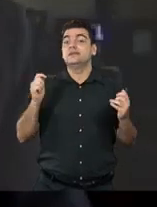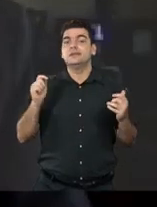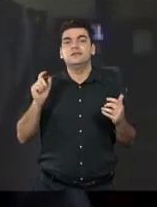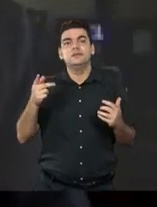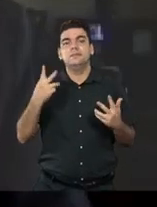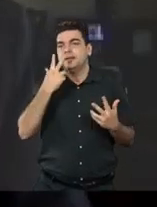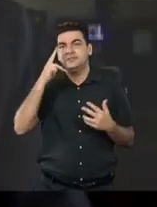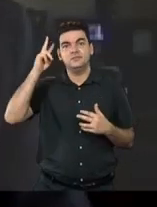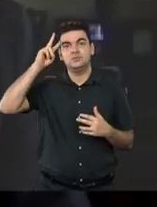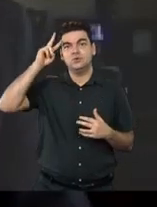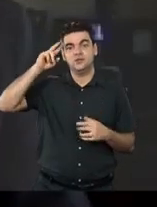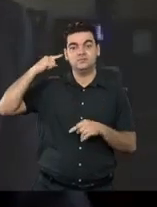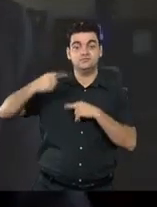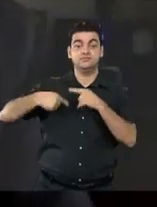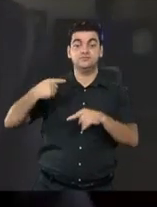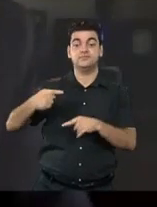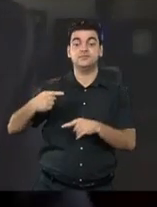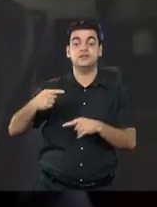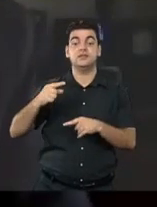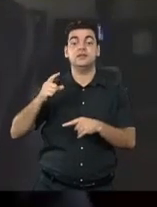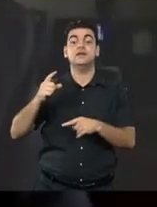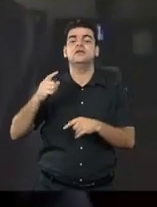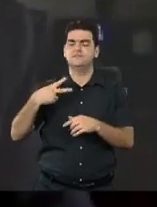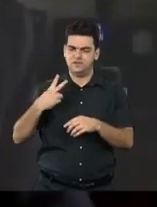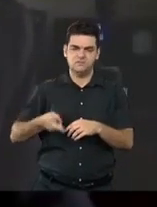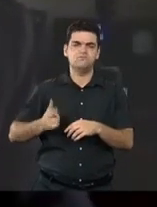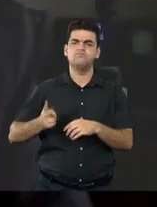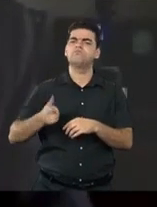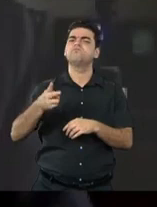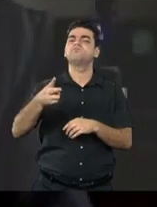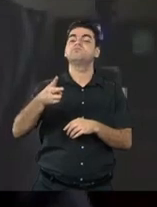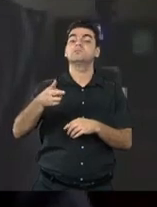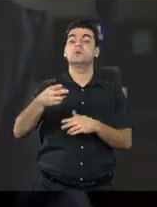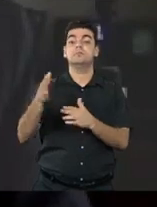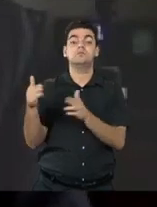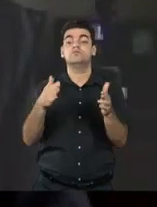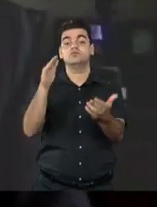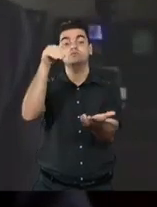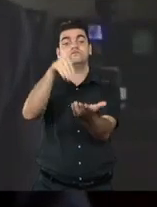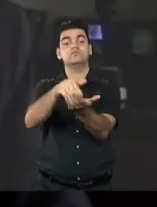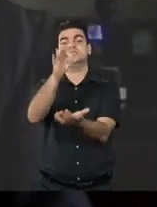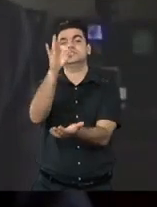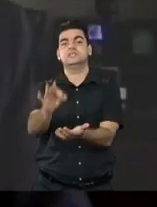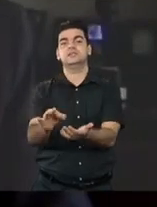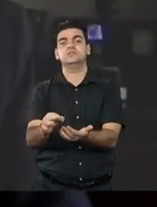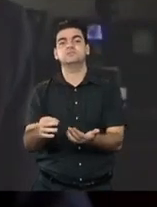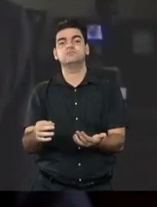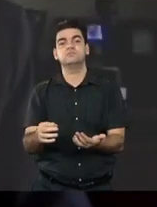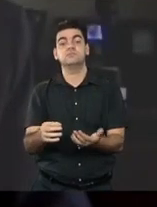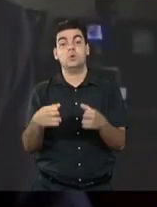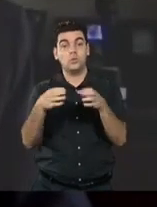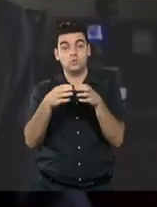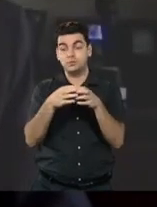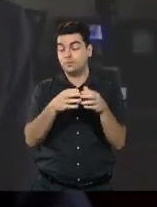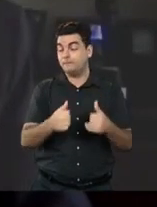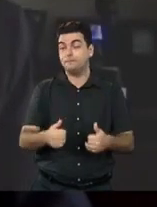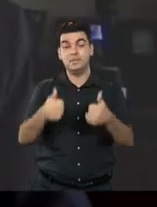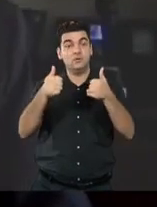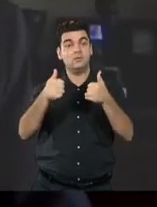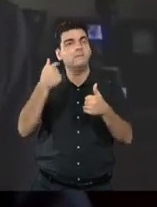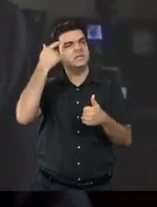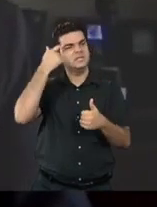história é um fluxo contínuo na direção do avanço civilizatório, do bem